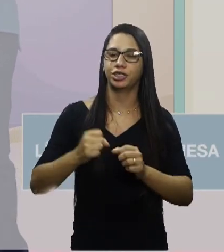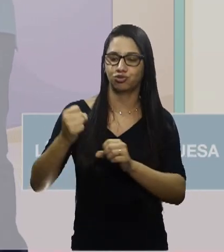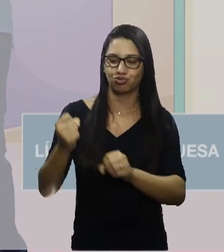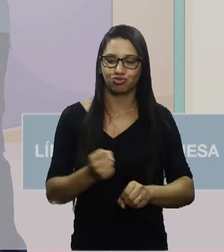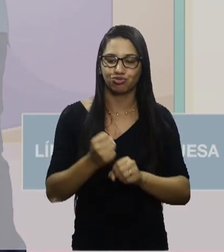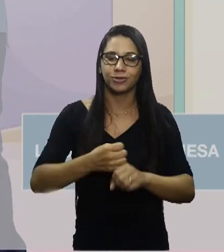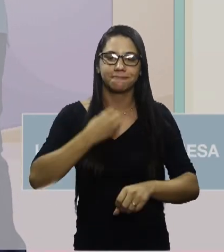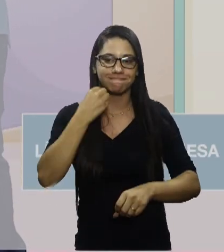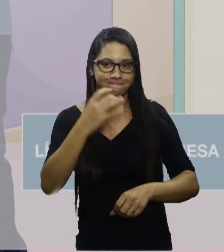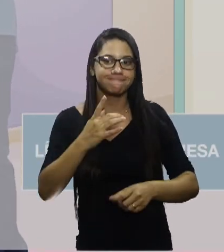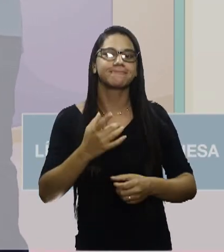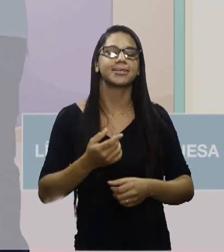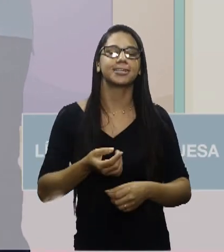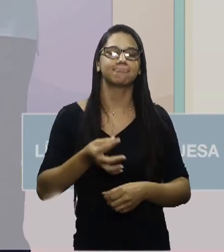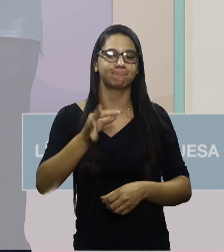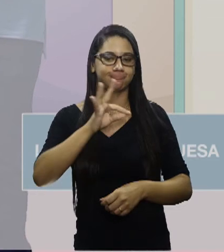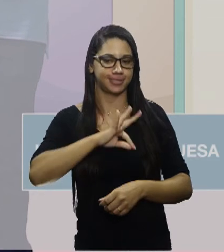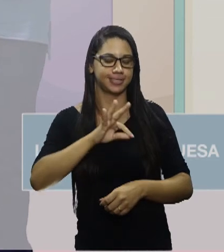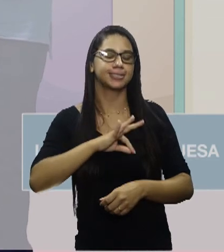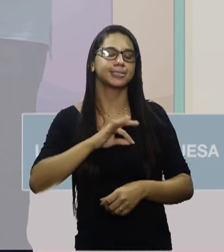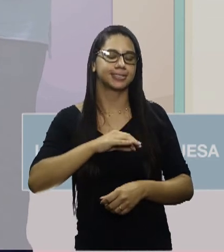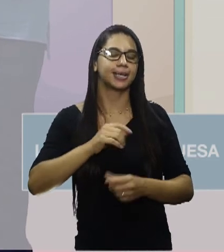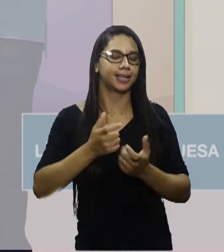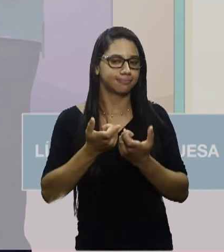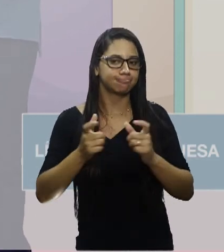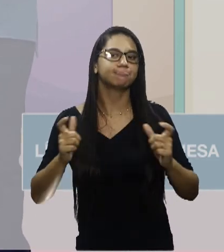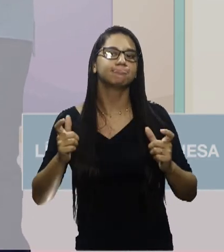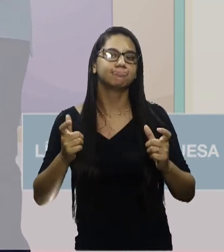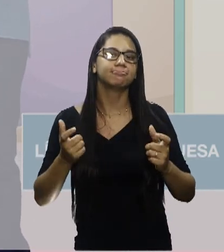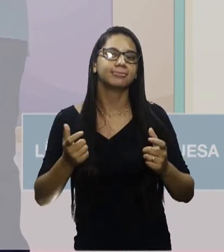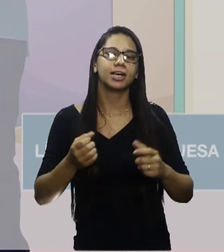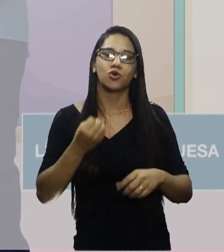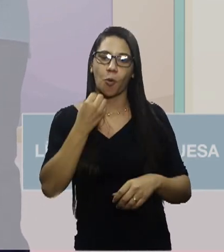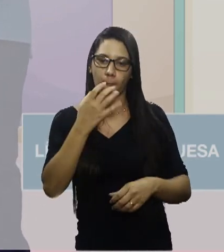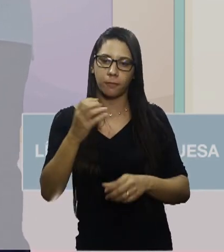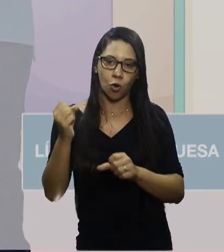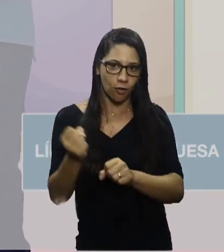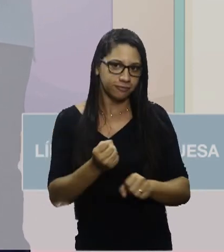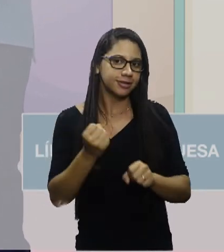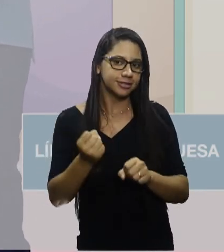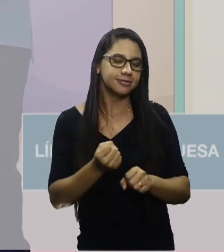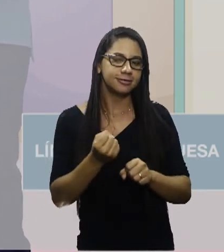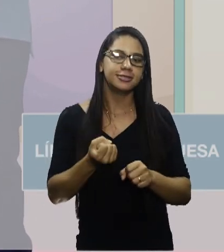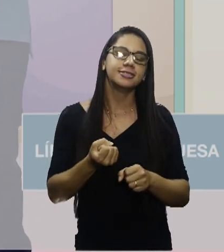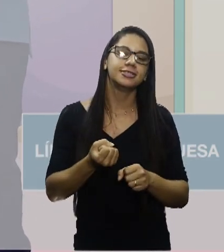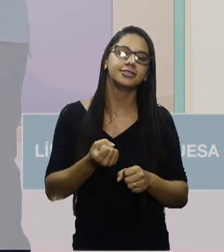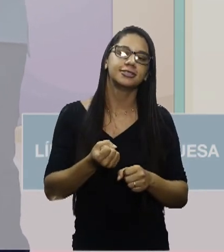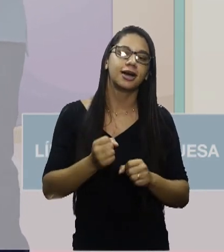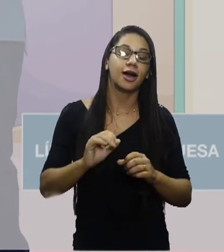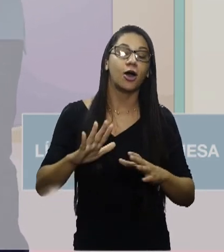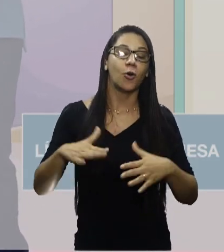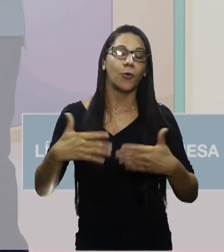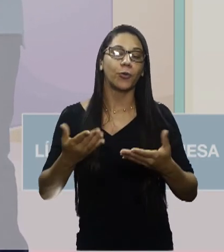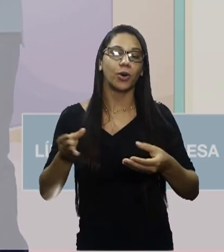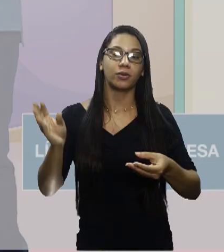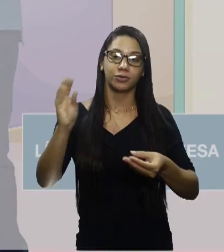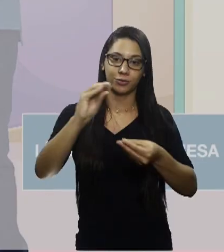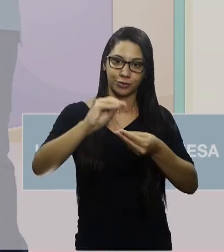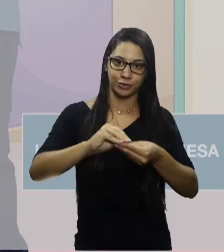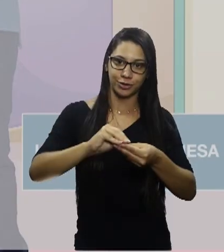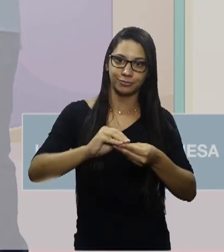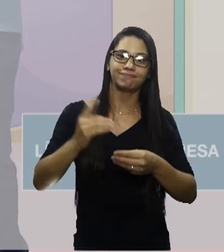ganhou um aumento. Então, pelo fato de ter feito uma boa faxina, premissa, então, com a conclusão dessa premissa,